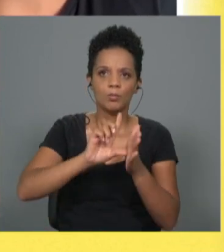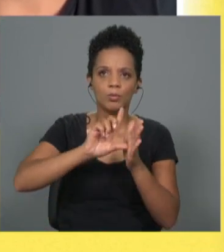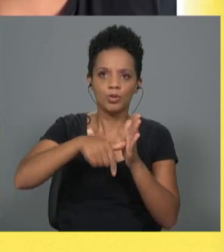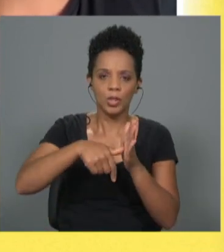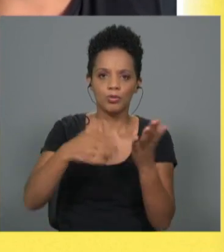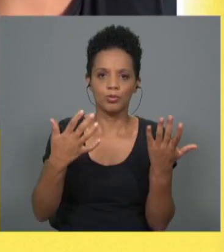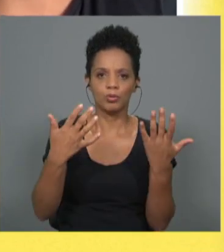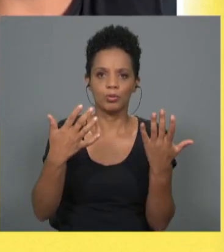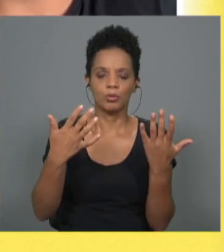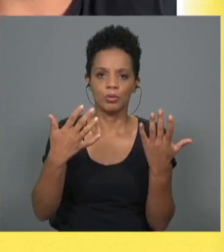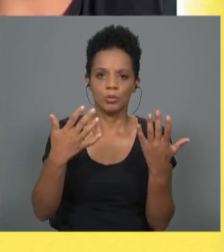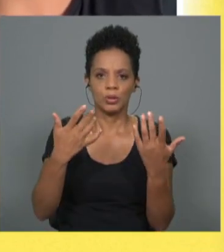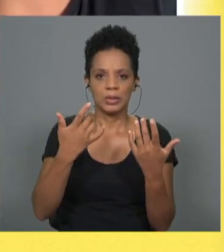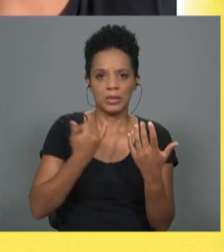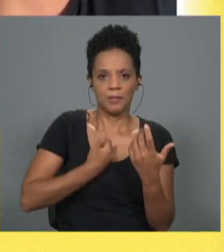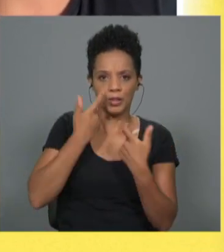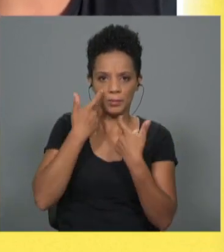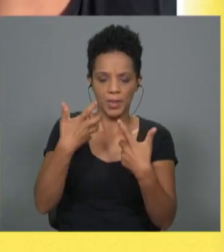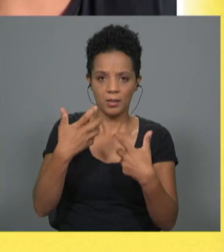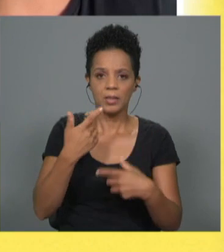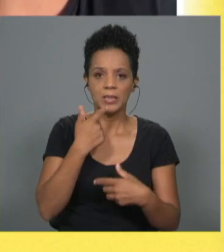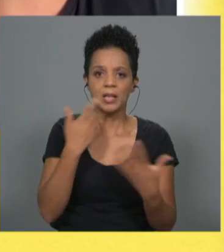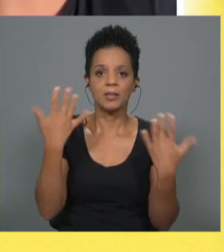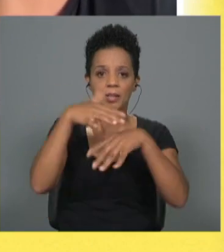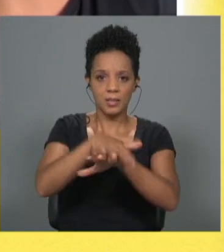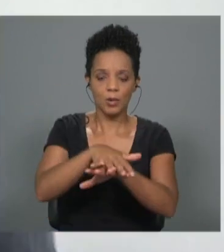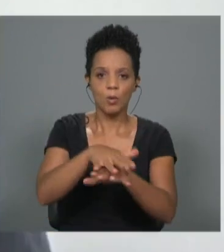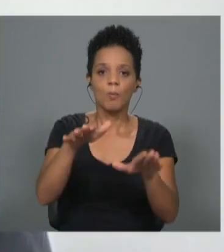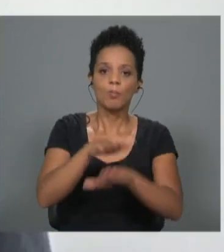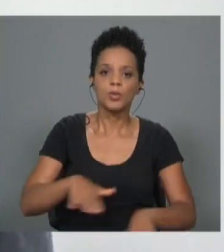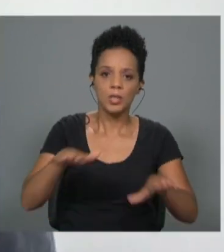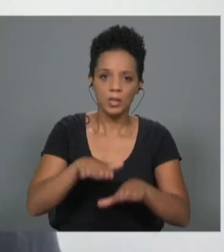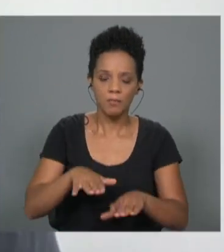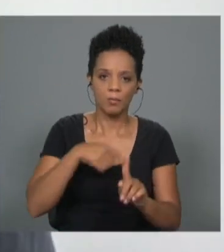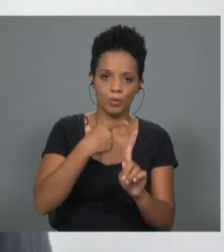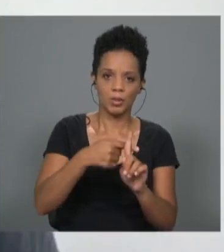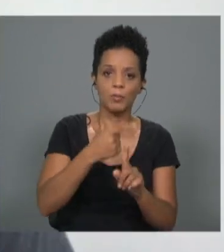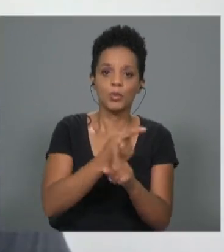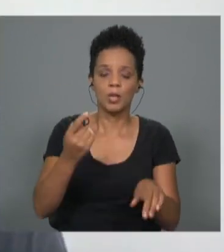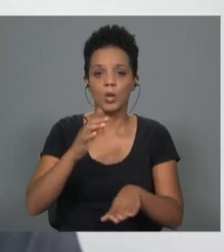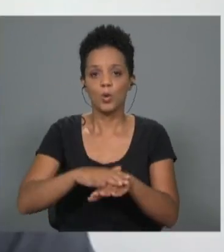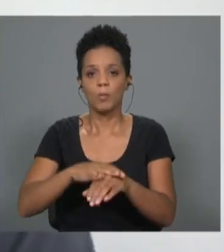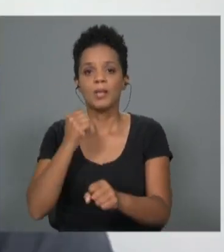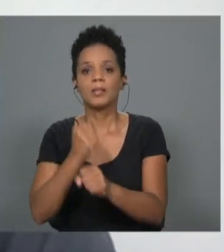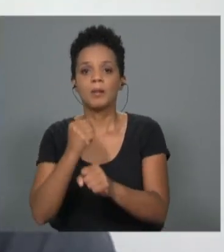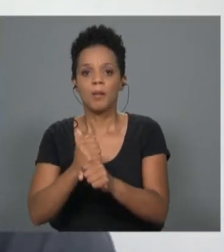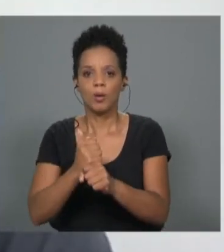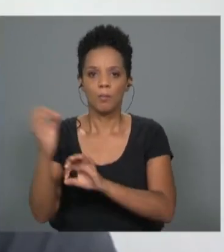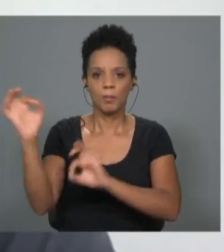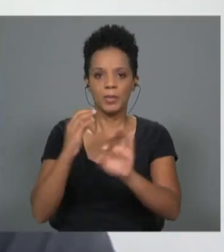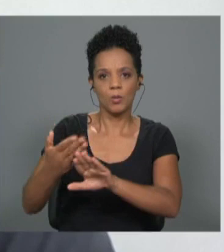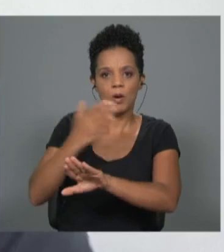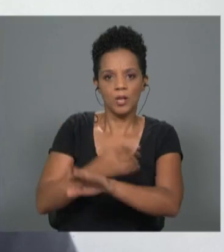integração pacífica positiva só acontece porque existe um trabalho de preparação que a Joana fez, que eu fiz na Madeira, de